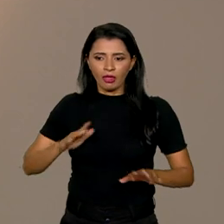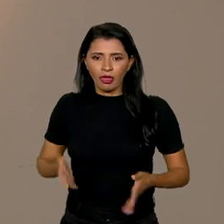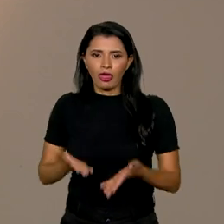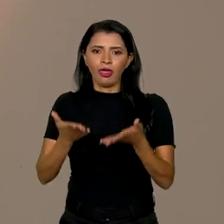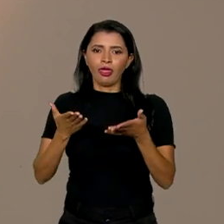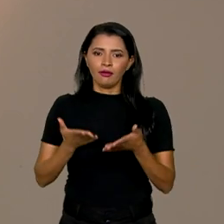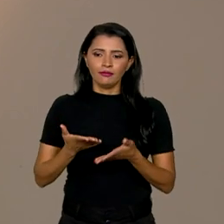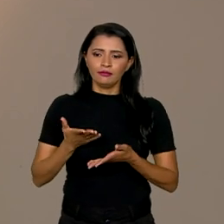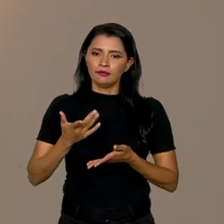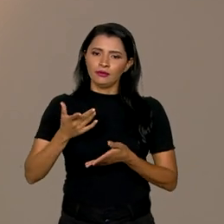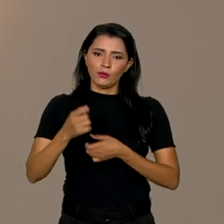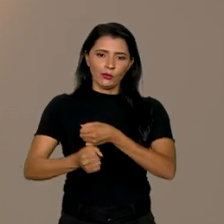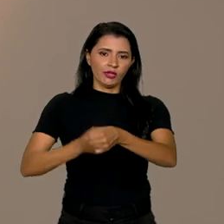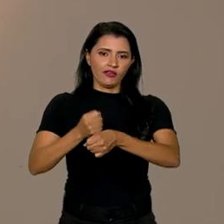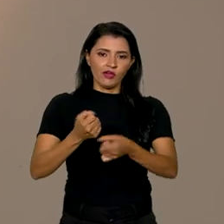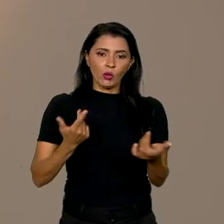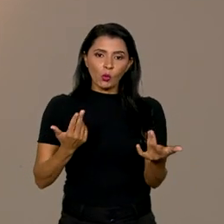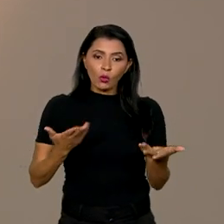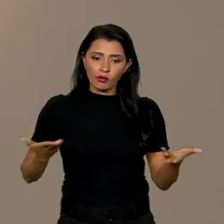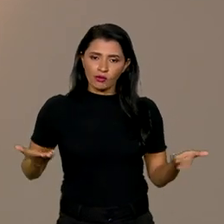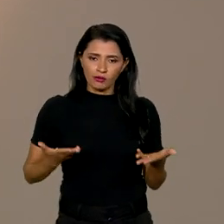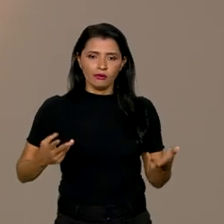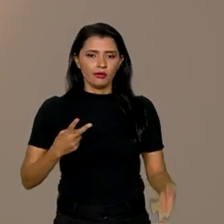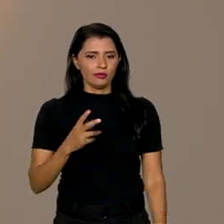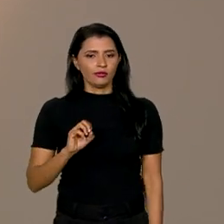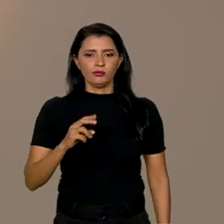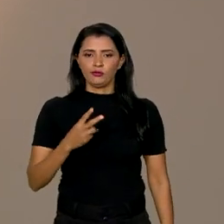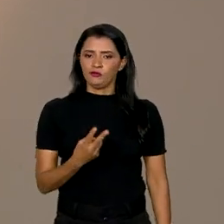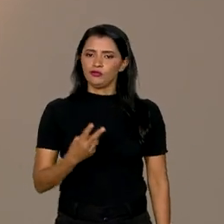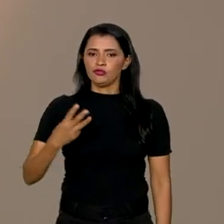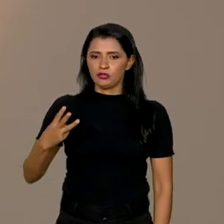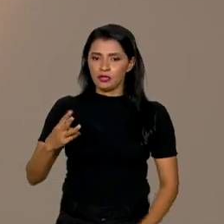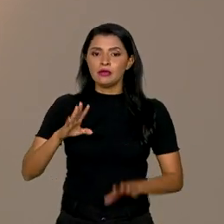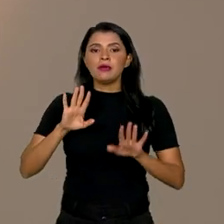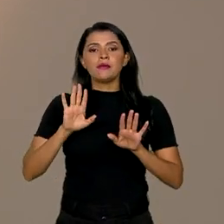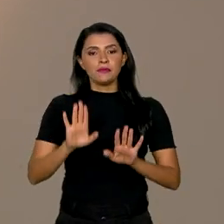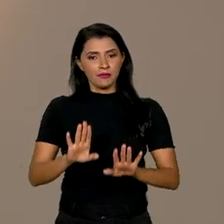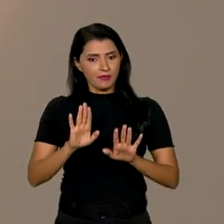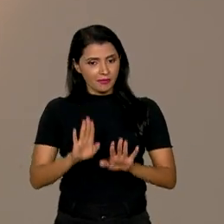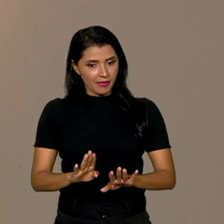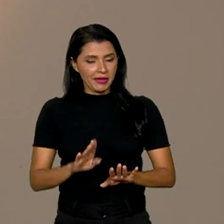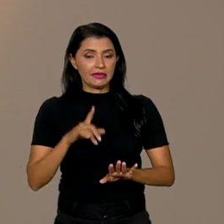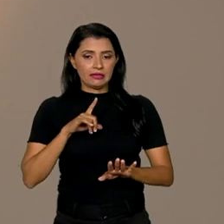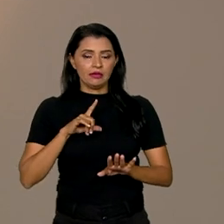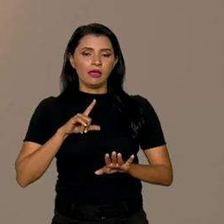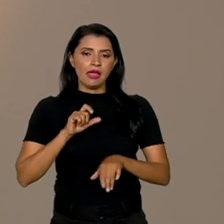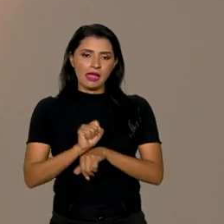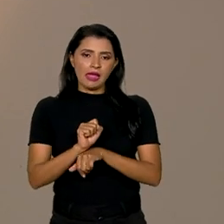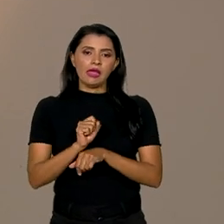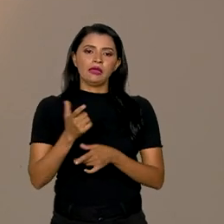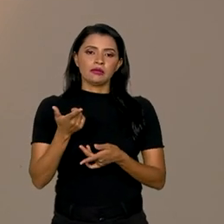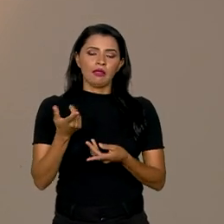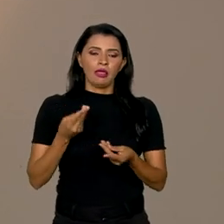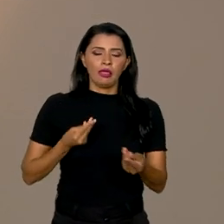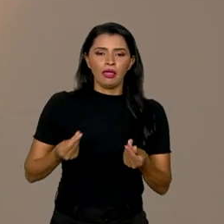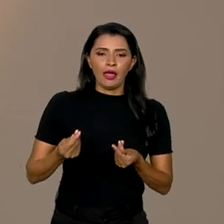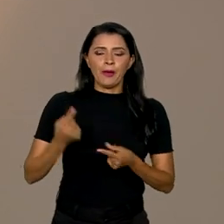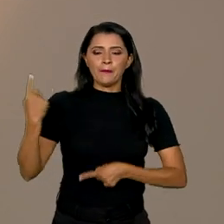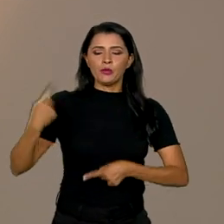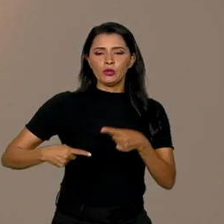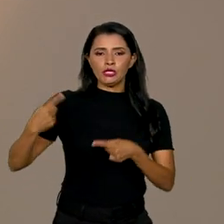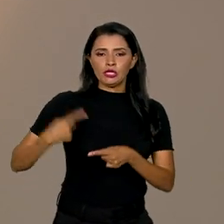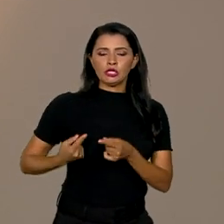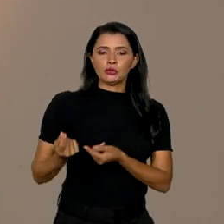fiscal no ano que vem, como nós tivemos em 2023, mas esse afrouxamento da política monetária vai